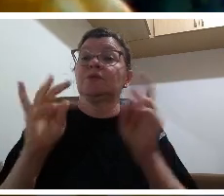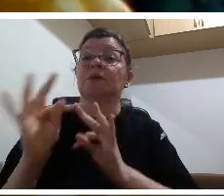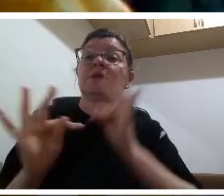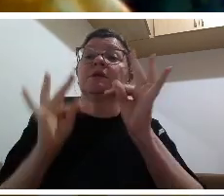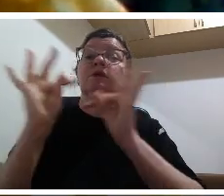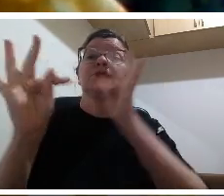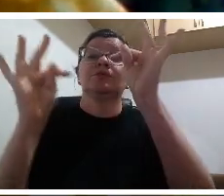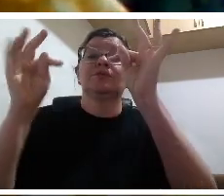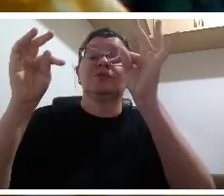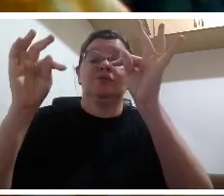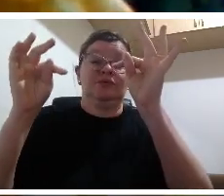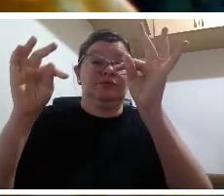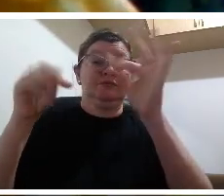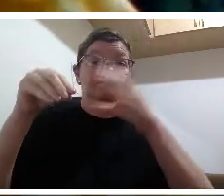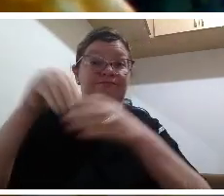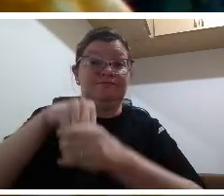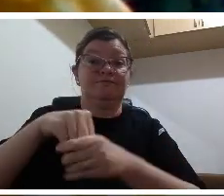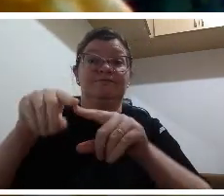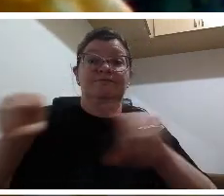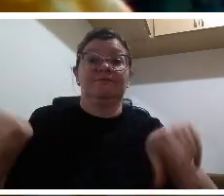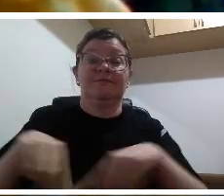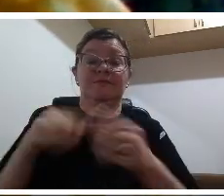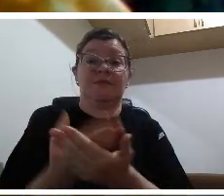abençoada e até a próxima